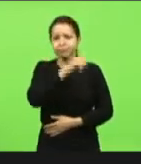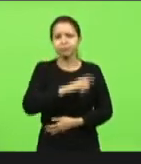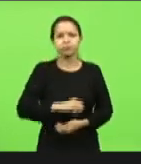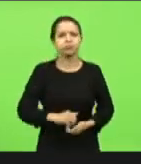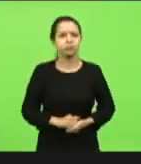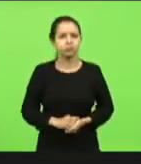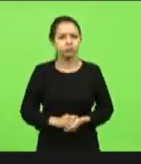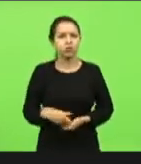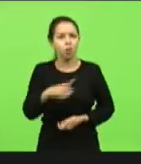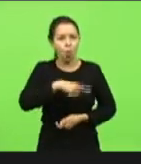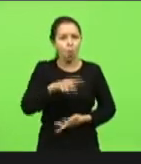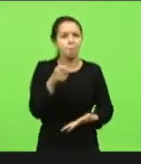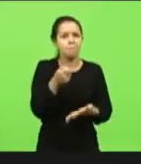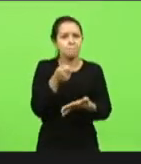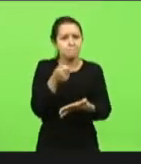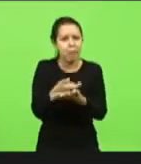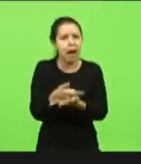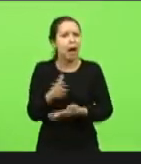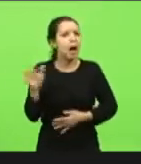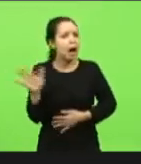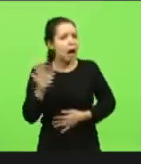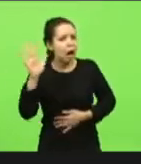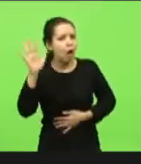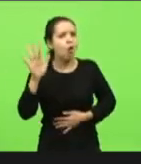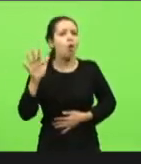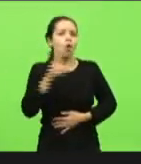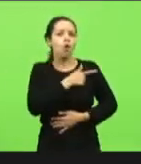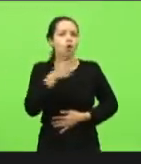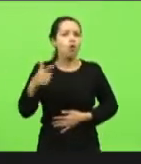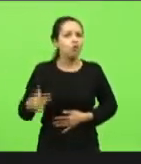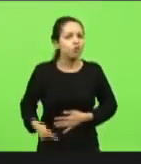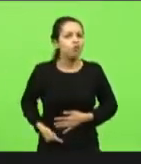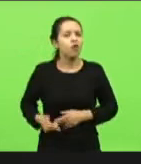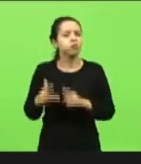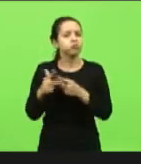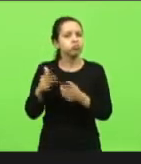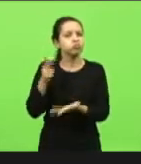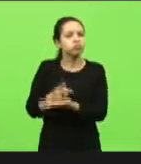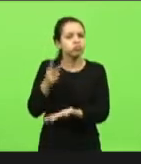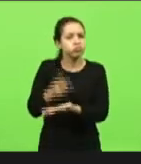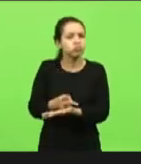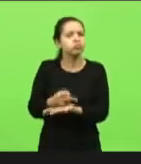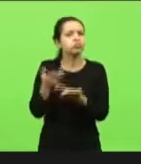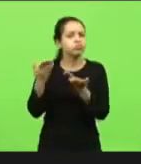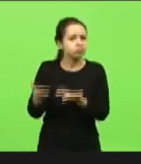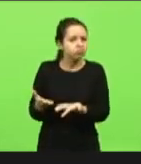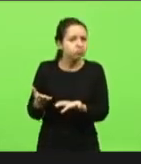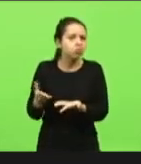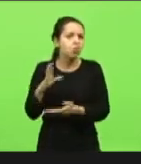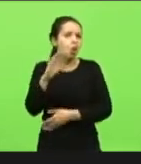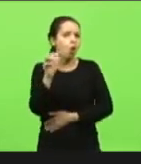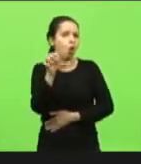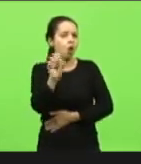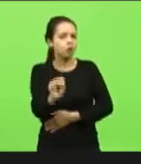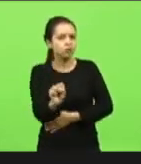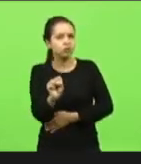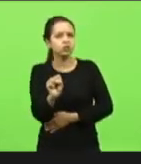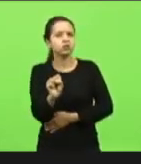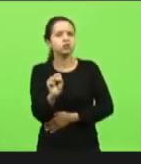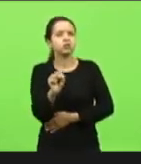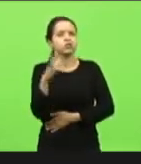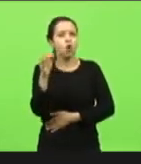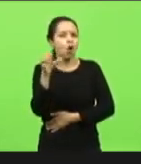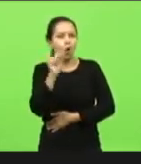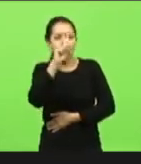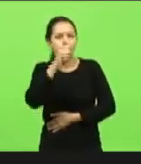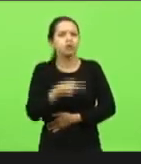nós pagamos lá uma fortuna pra um governador pra poder manutenir ter o cara o cara mandado pelo COIS e quando não é COIS que manda